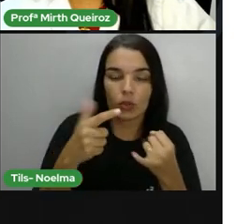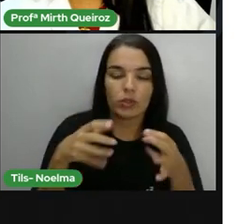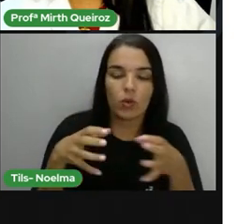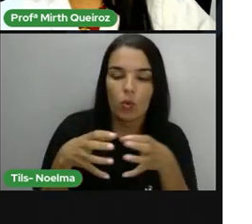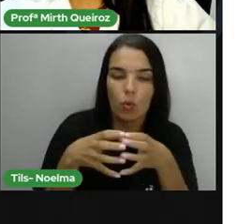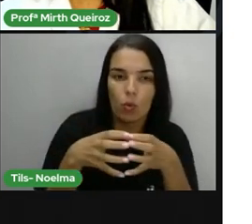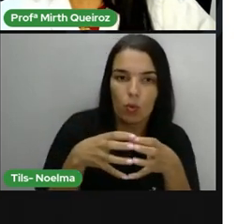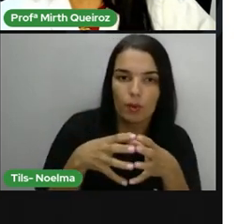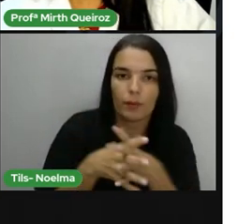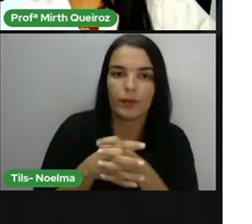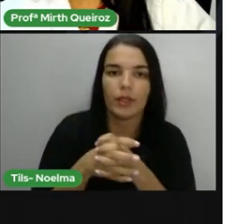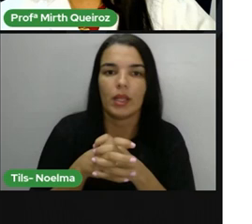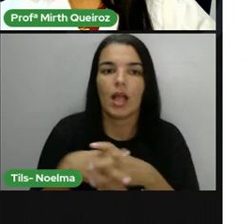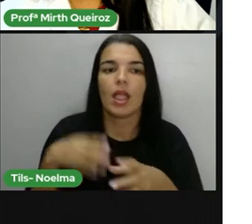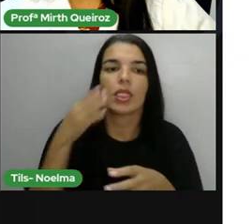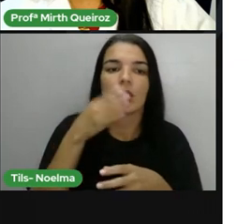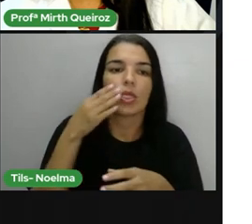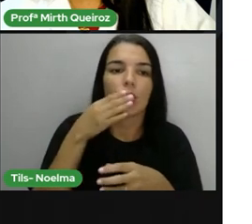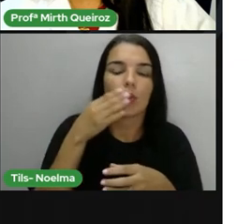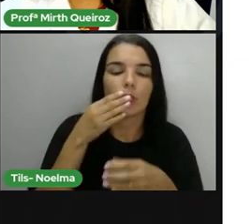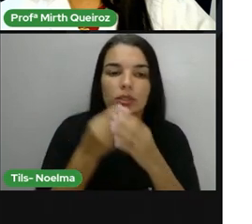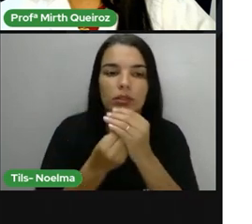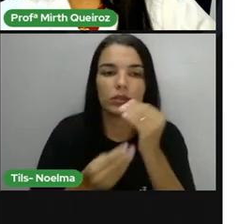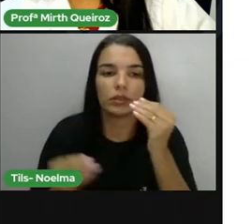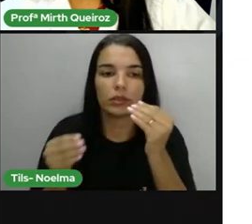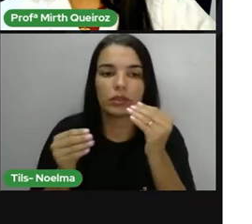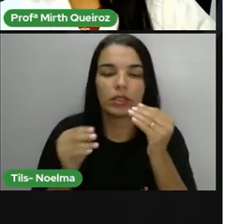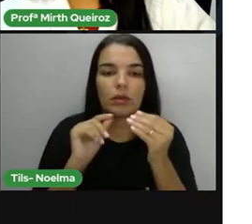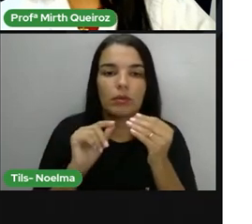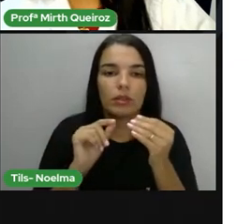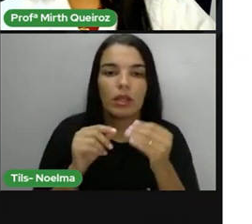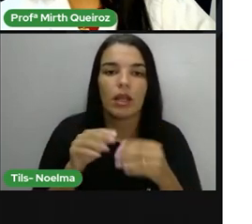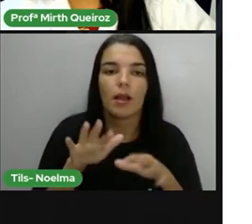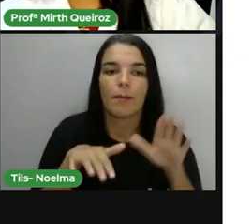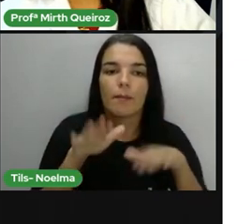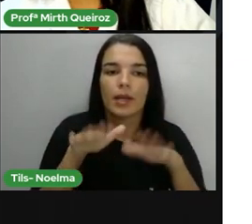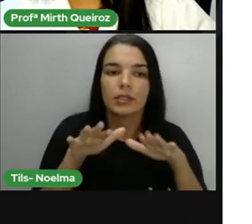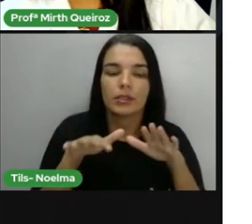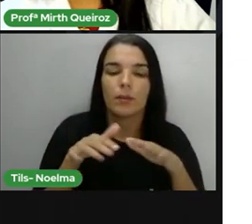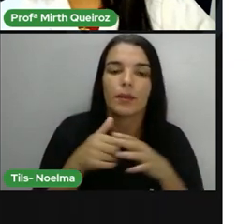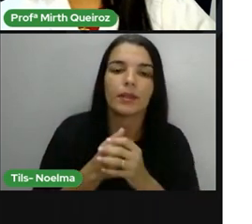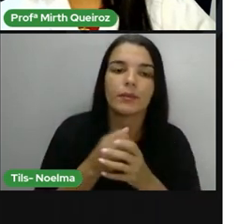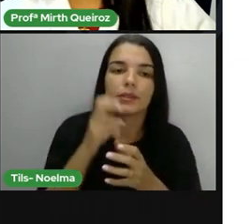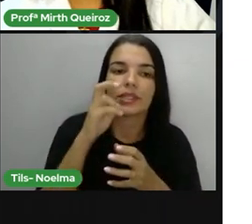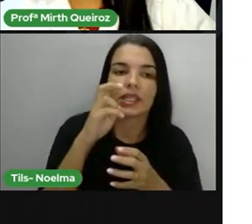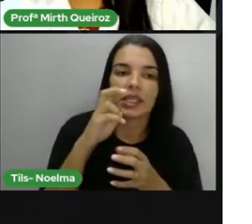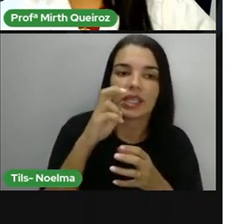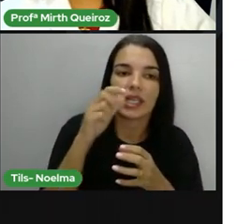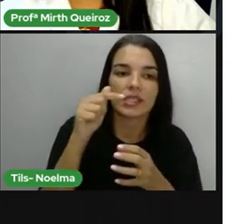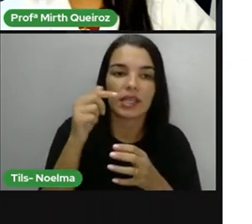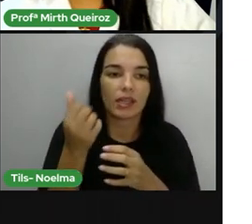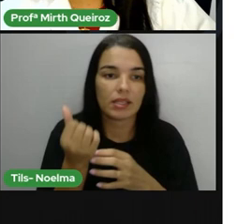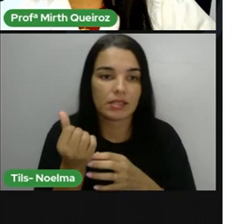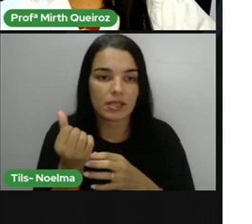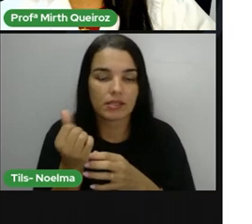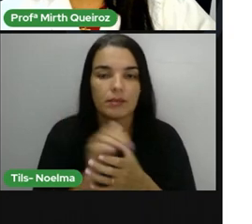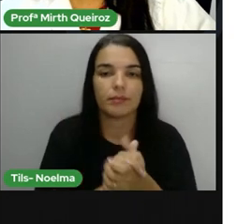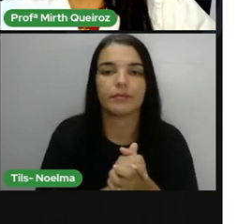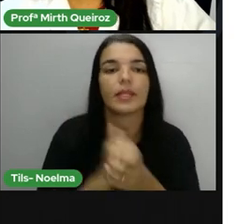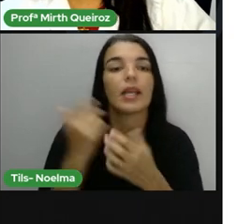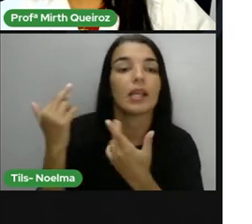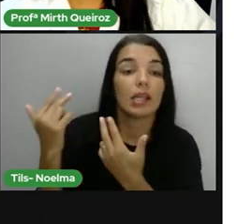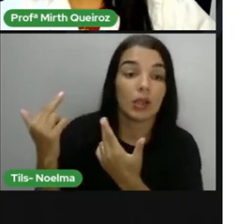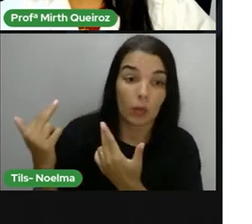reais. Doce em calda, né? 96 vidros, 600 gramas cada um, sai a 576.